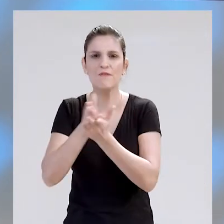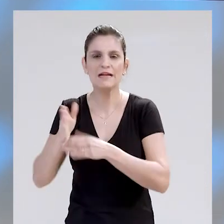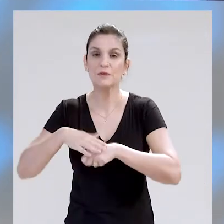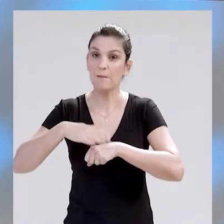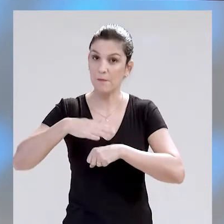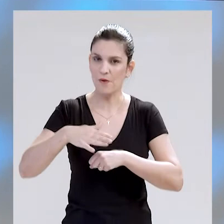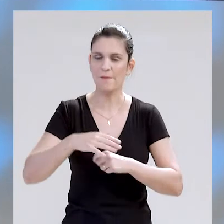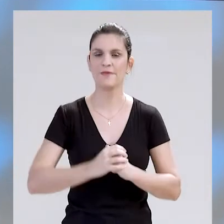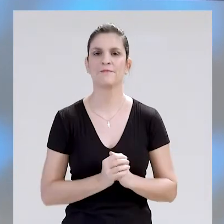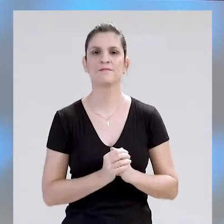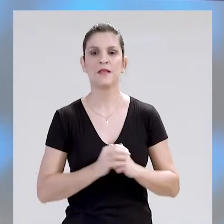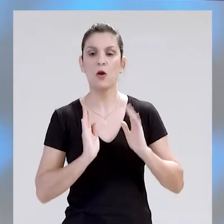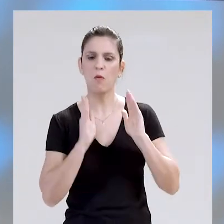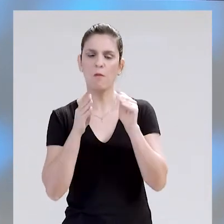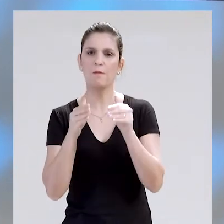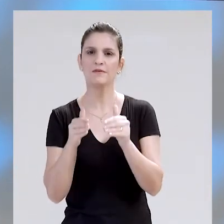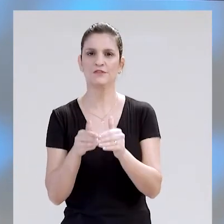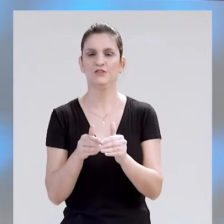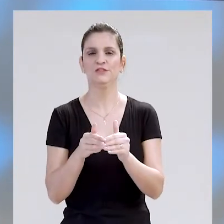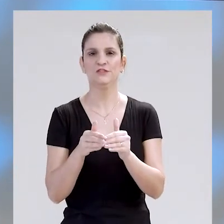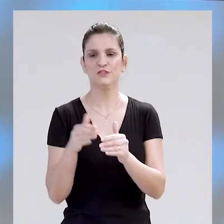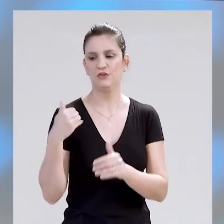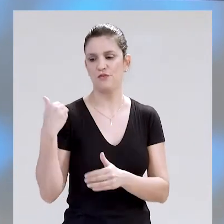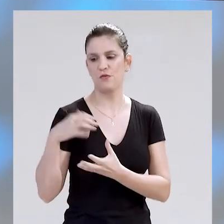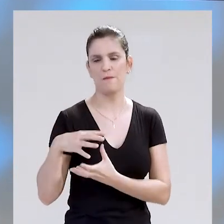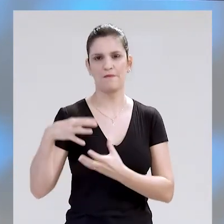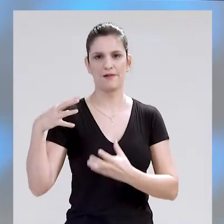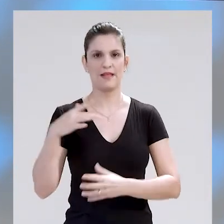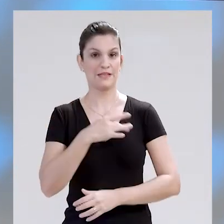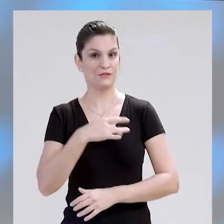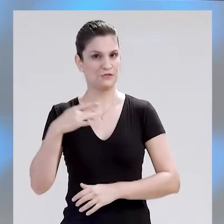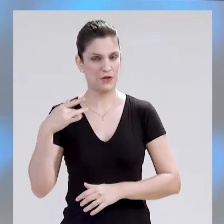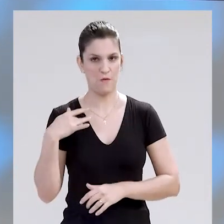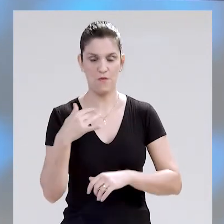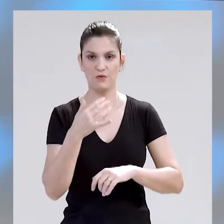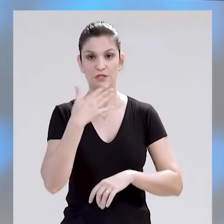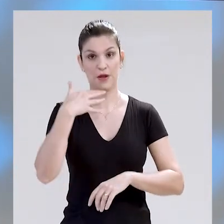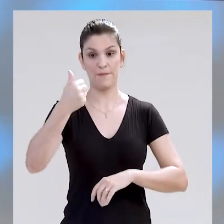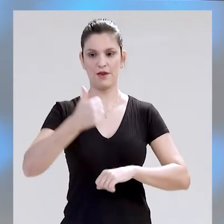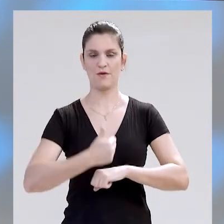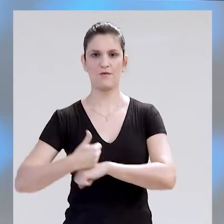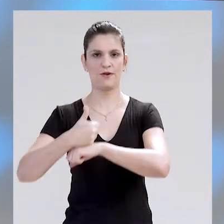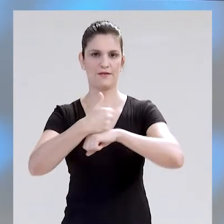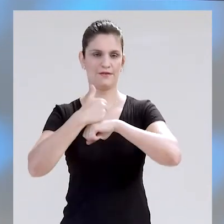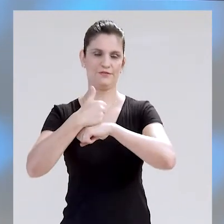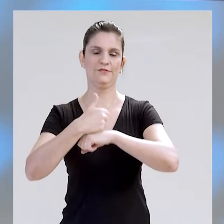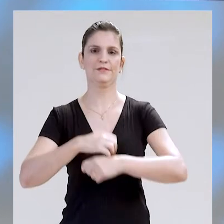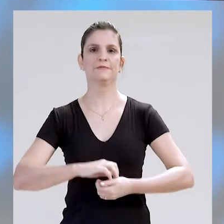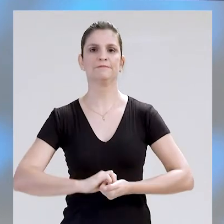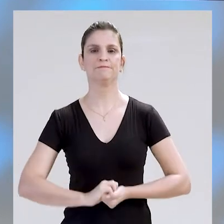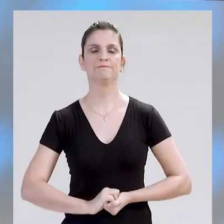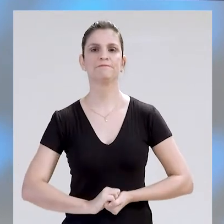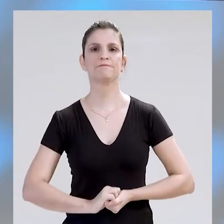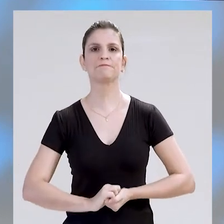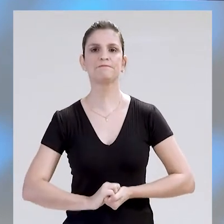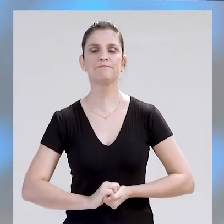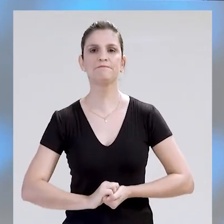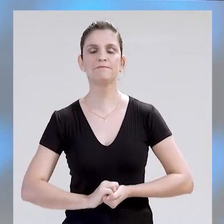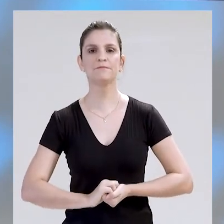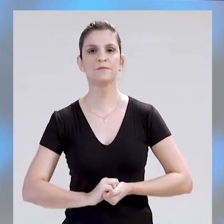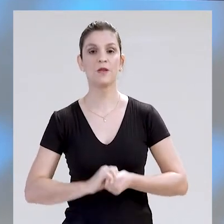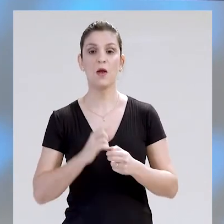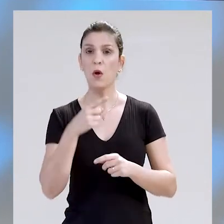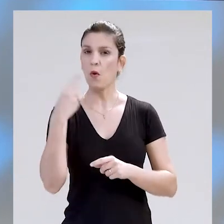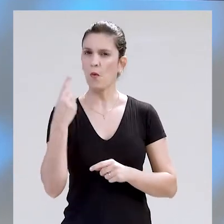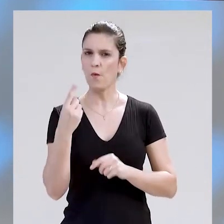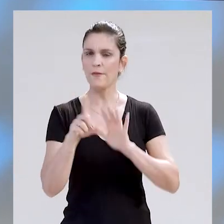autoria dele, que visam o envelhecimento saudável e a melhoria da qualidade de vida das pessoas idosas. Uma dessas